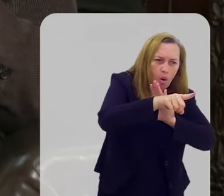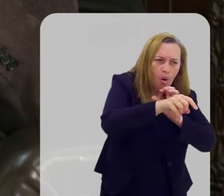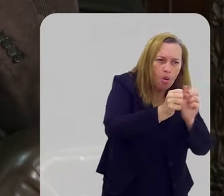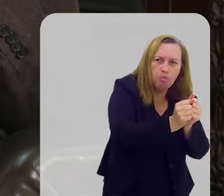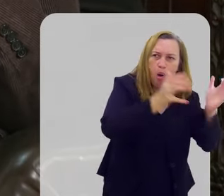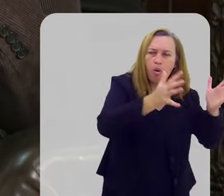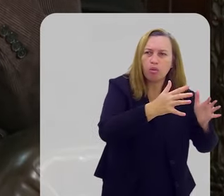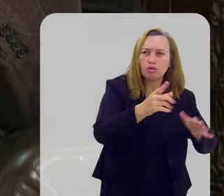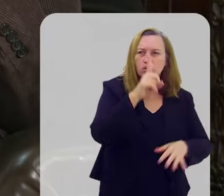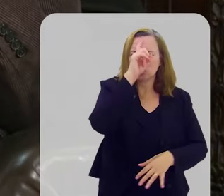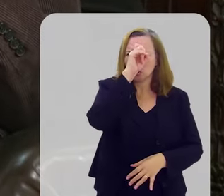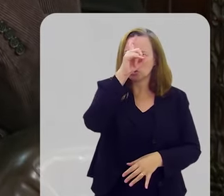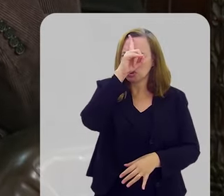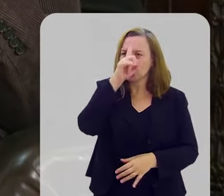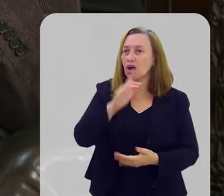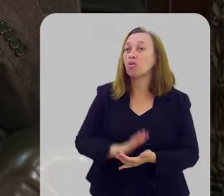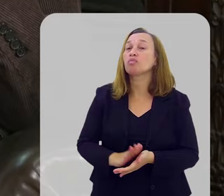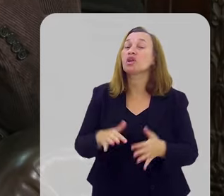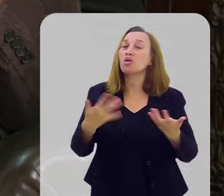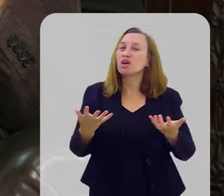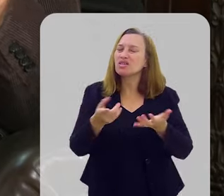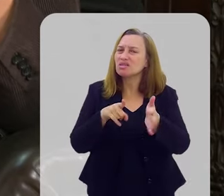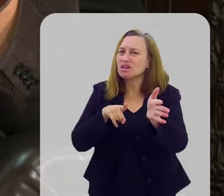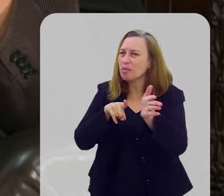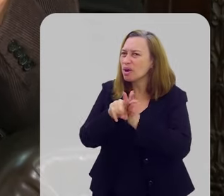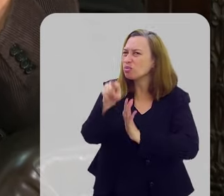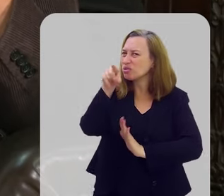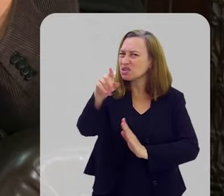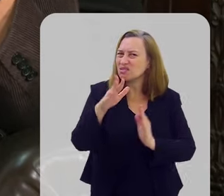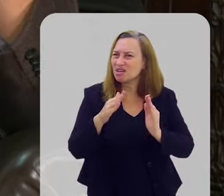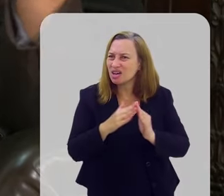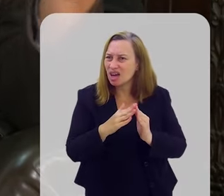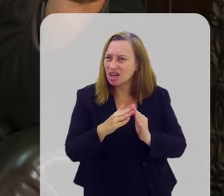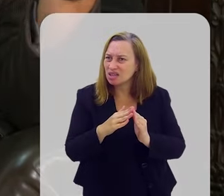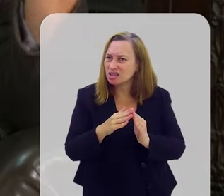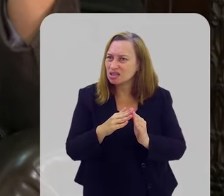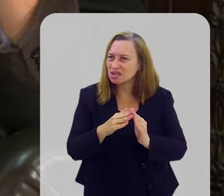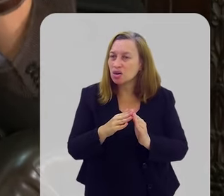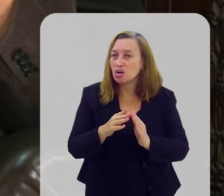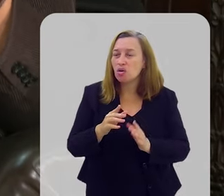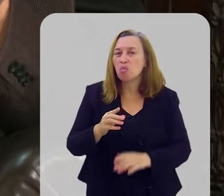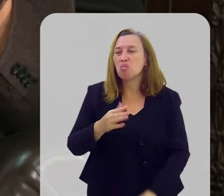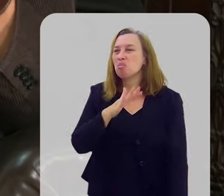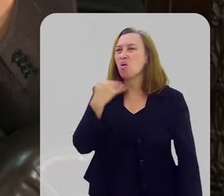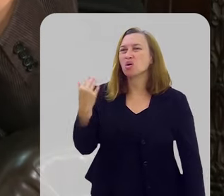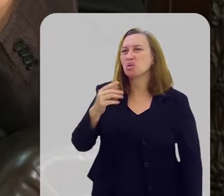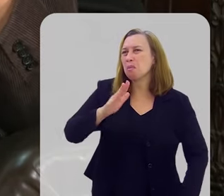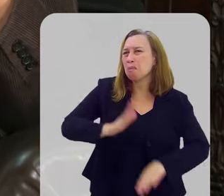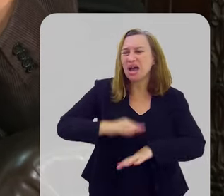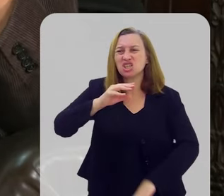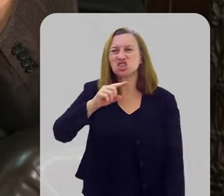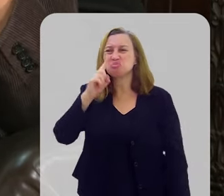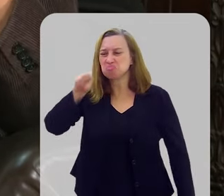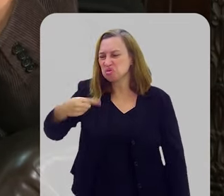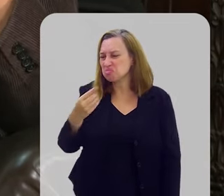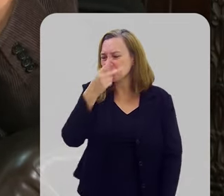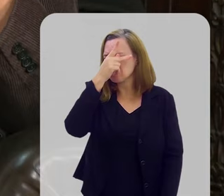faixa de casa. Eu queria fazer a pergunta a você em casa. Foram mortos mais de mil pessoas, Israel.